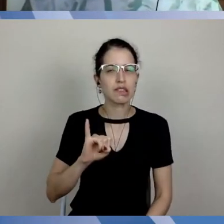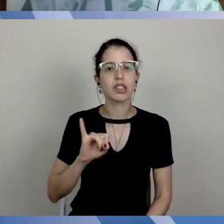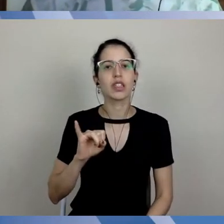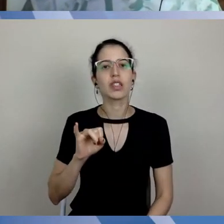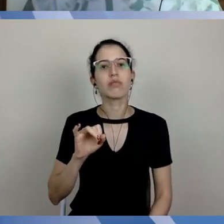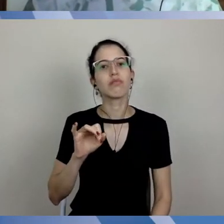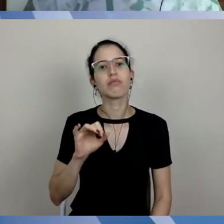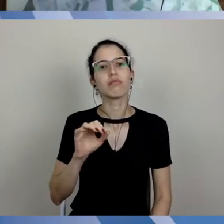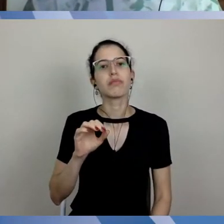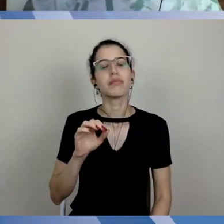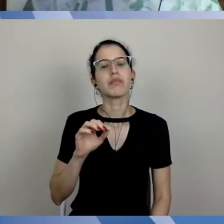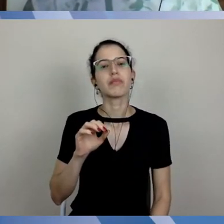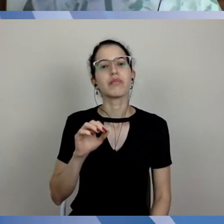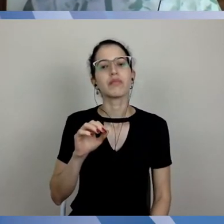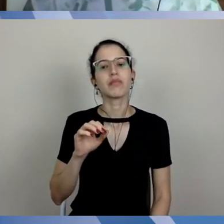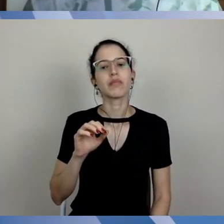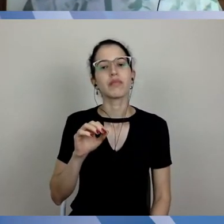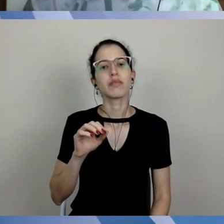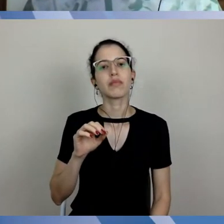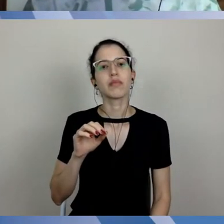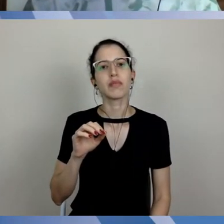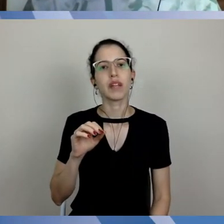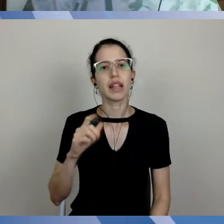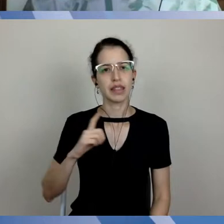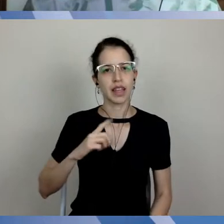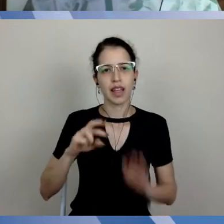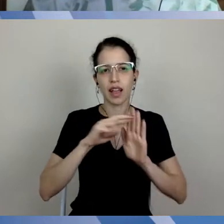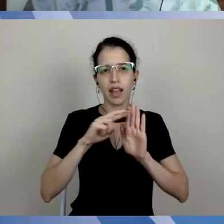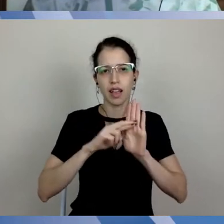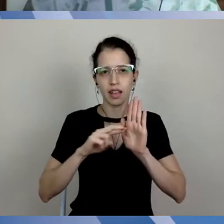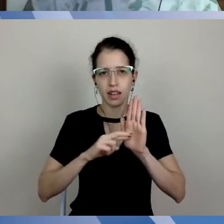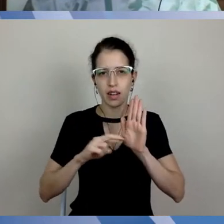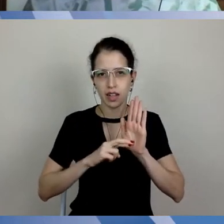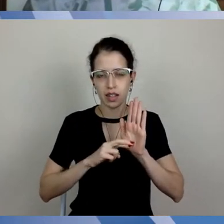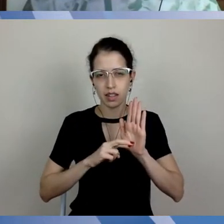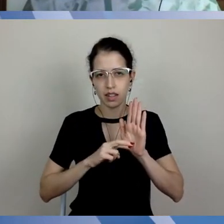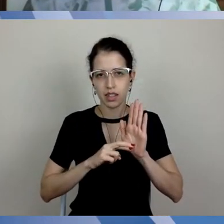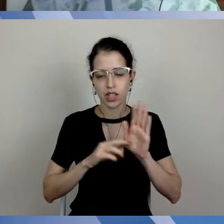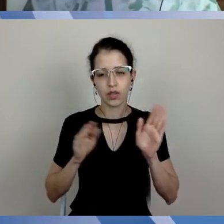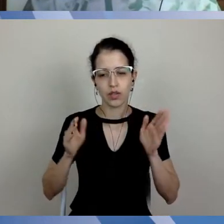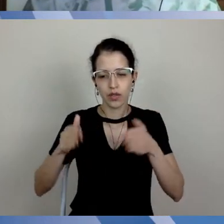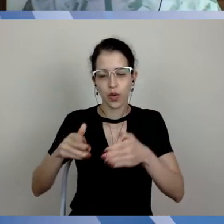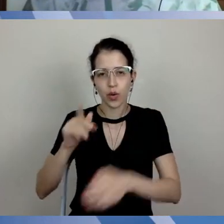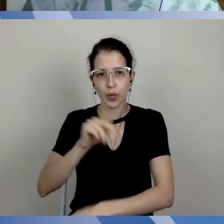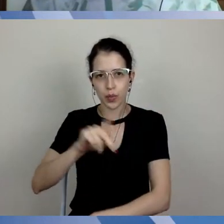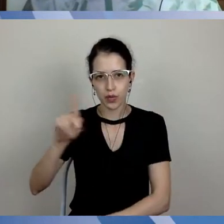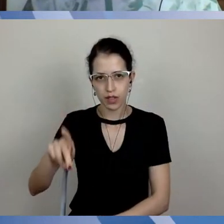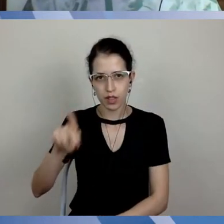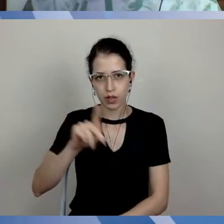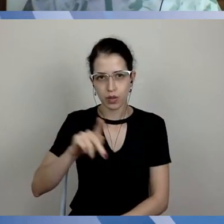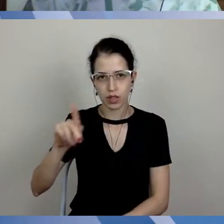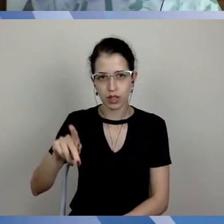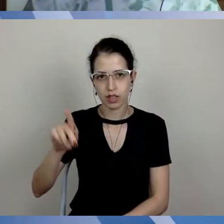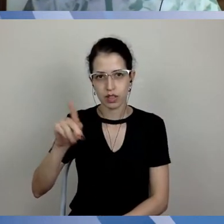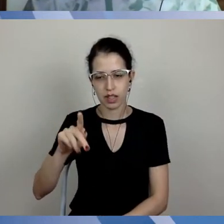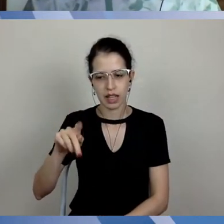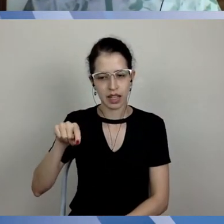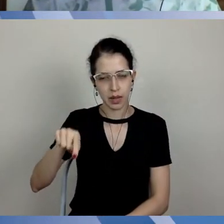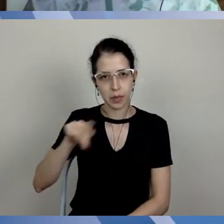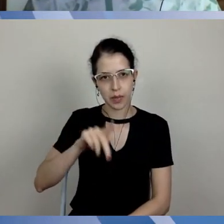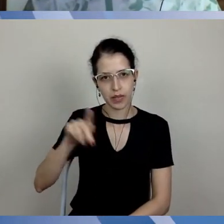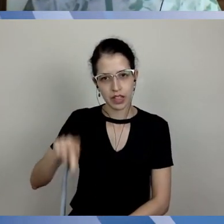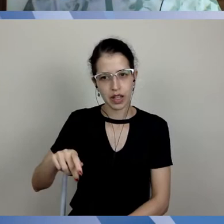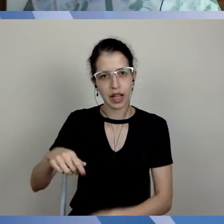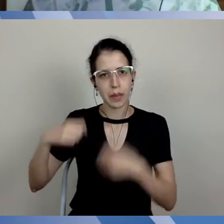uma das perguntas que vem é pedindo algum tipo de diretriz, não necessariamente nesse momento, mas dizendo que talvez fosse interessante ter uma diretriz, se essas pessoas devem ou não,